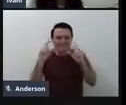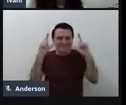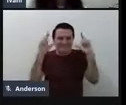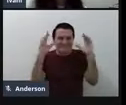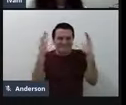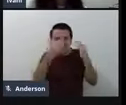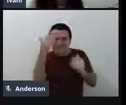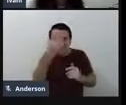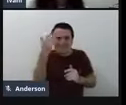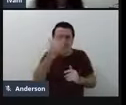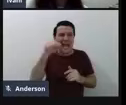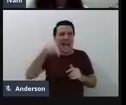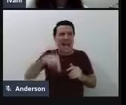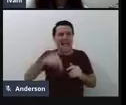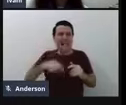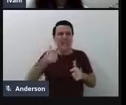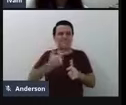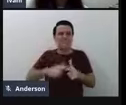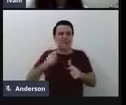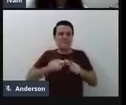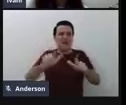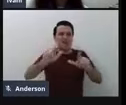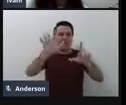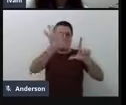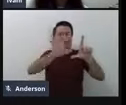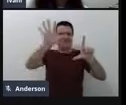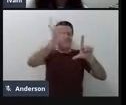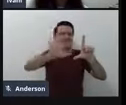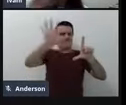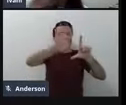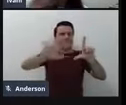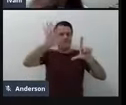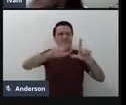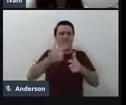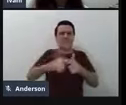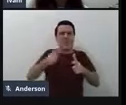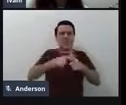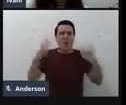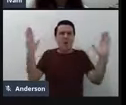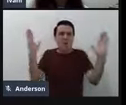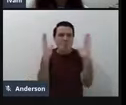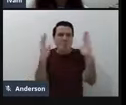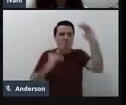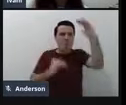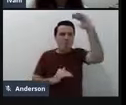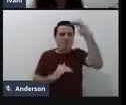transmitir, ela não nos permitiu e quando ela cresce, ela